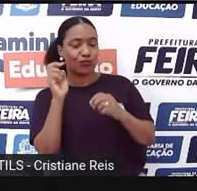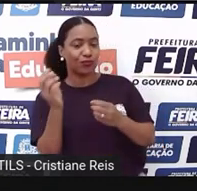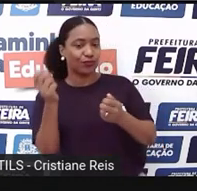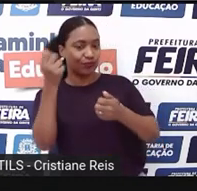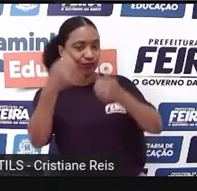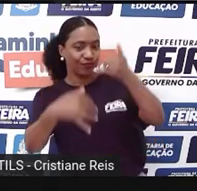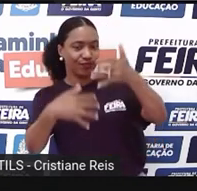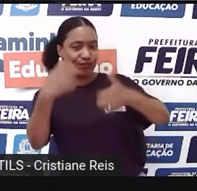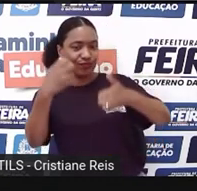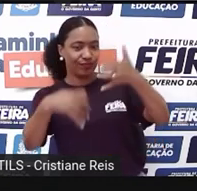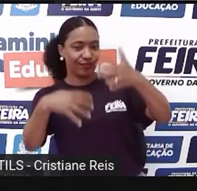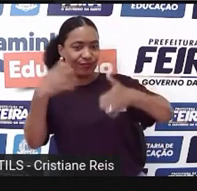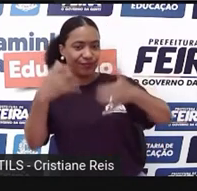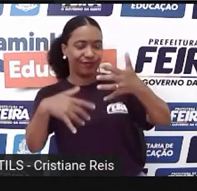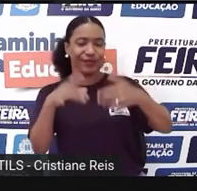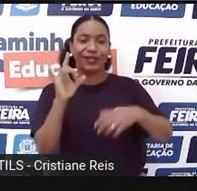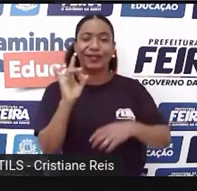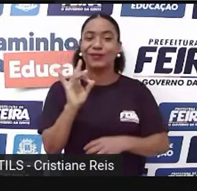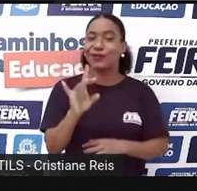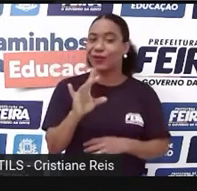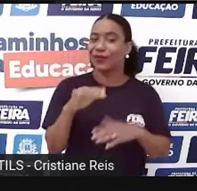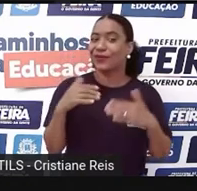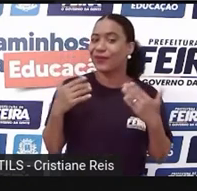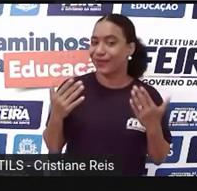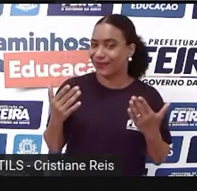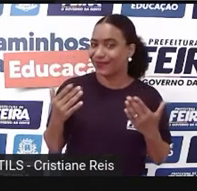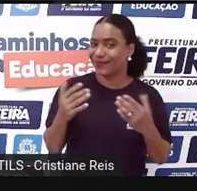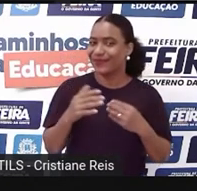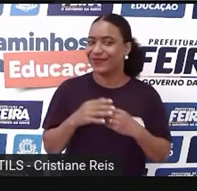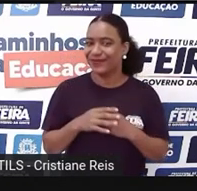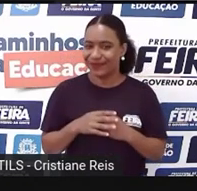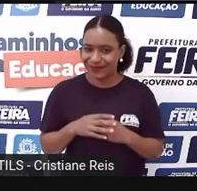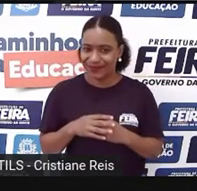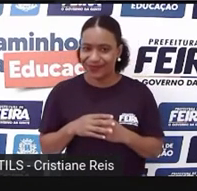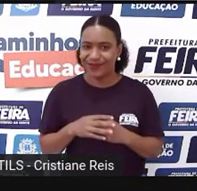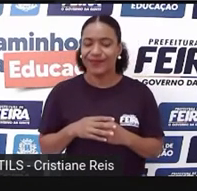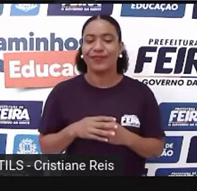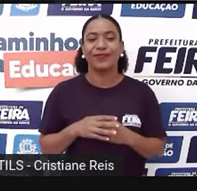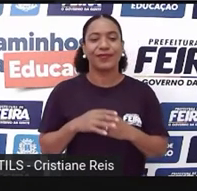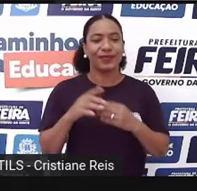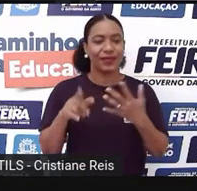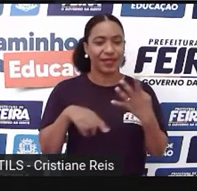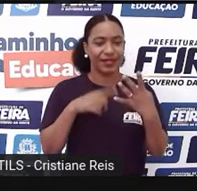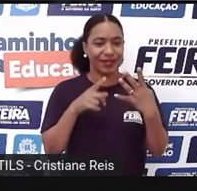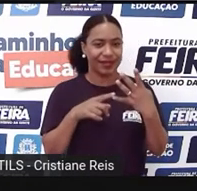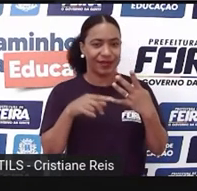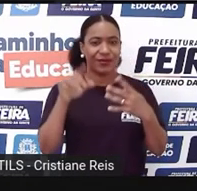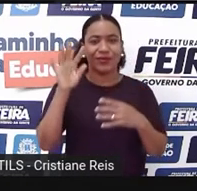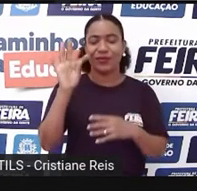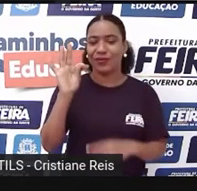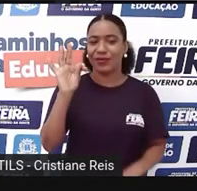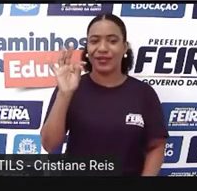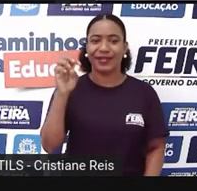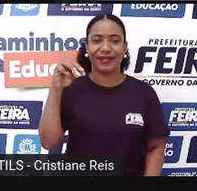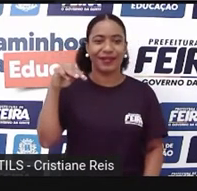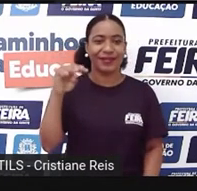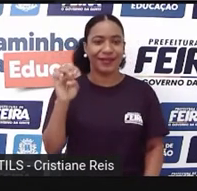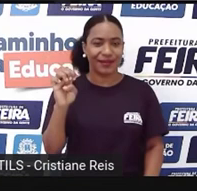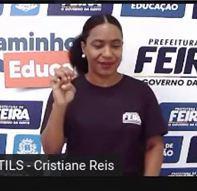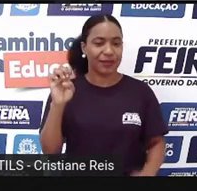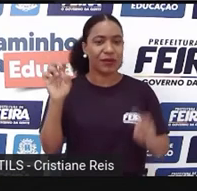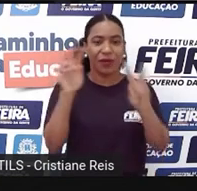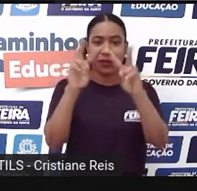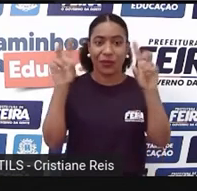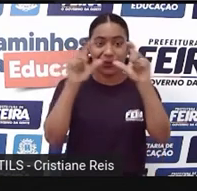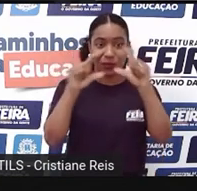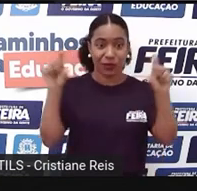Observar E contar A história Tema Então qual é o tema O gênero Não é? What is going To